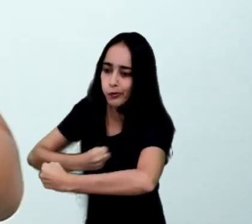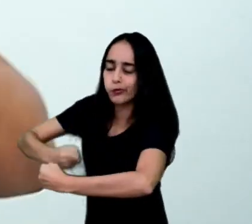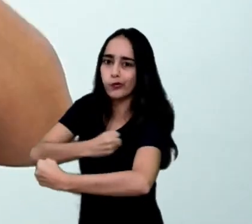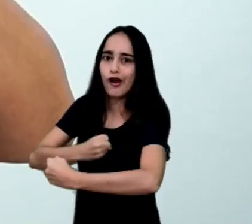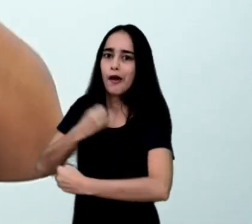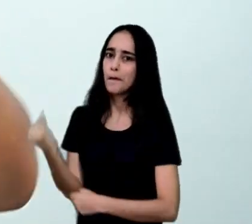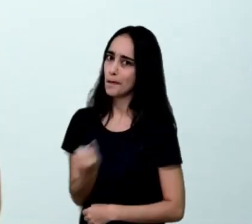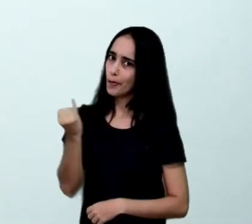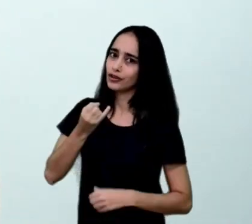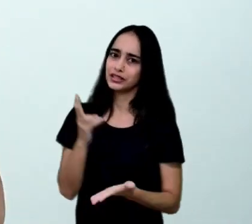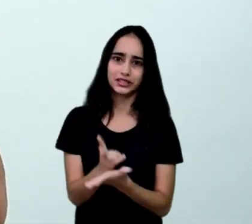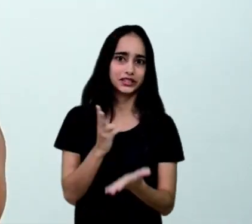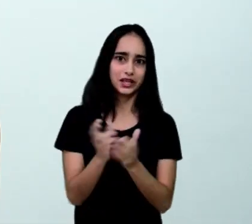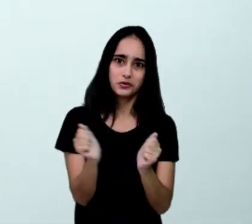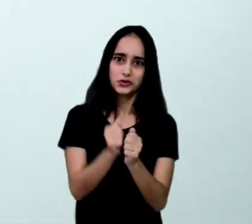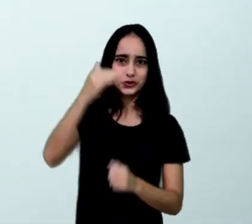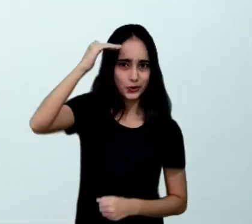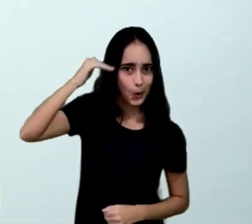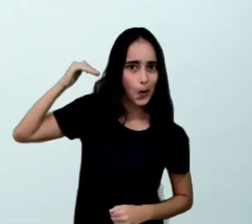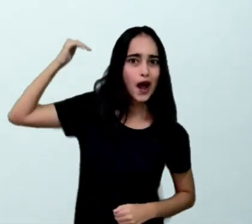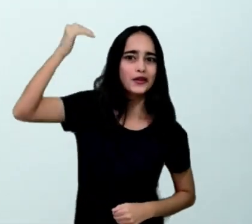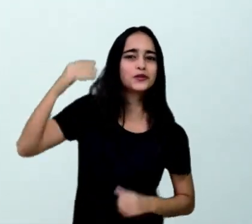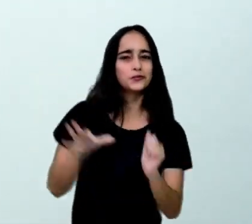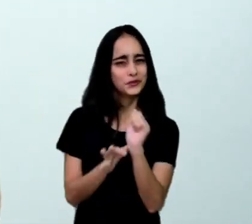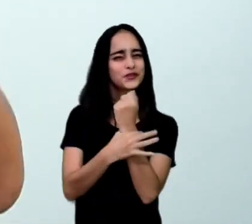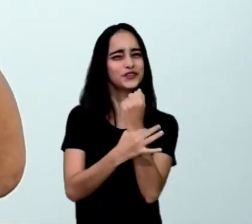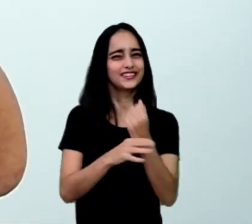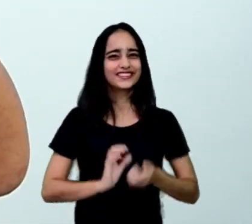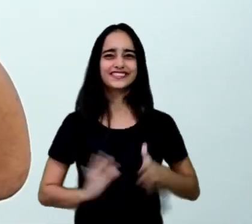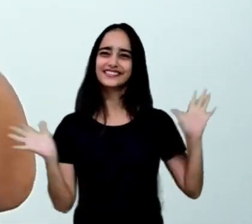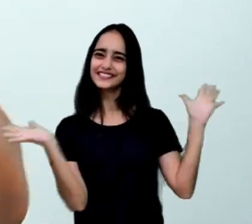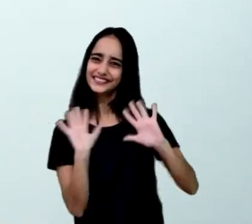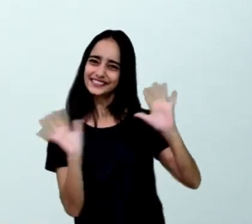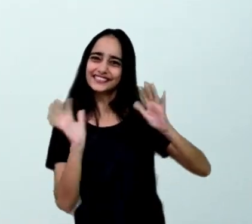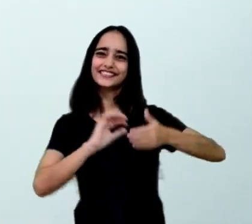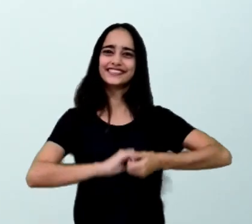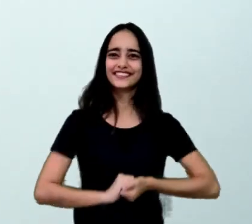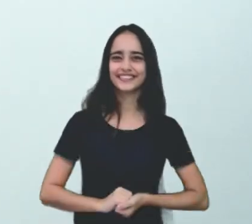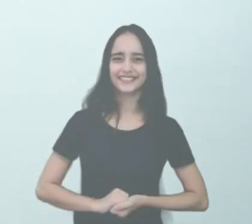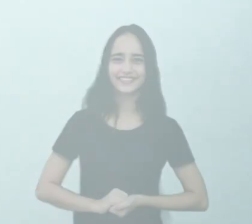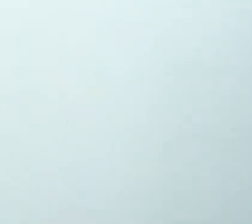acompanhado de um adulto para a sua segurança. Tchau, tchau!